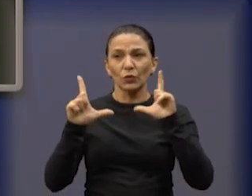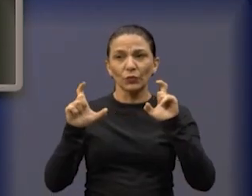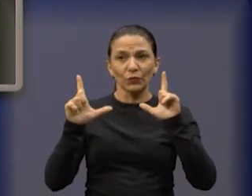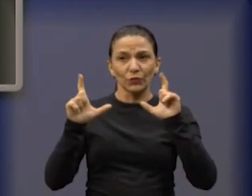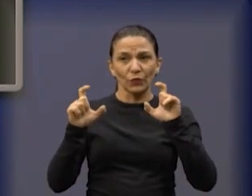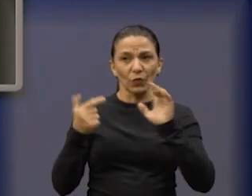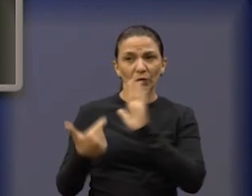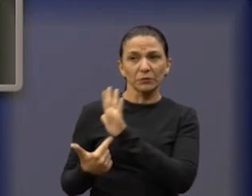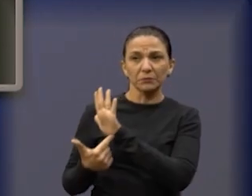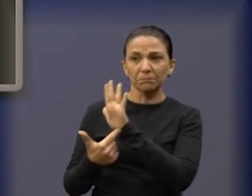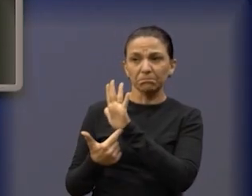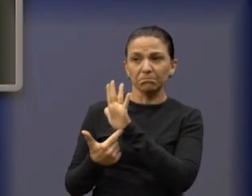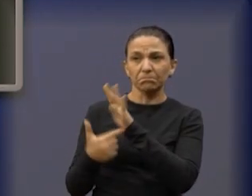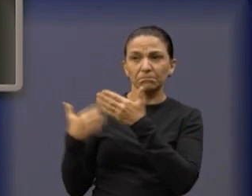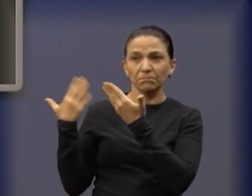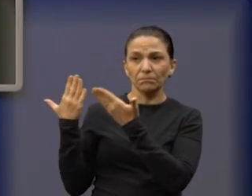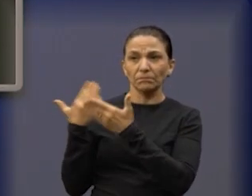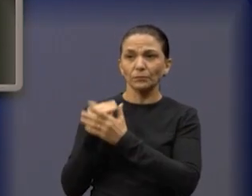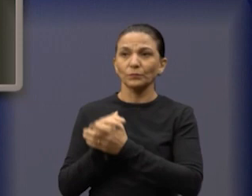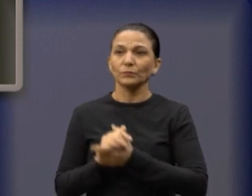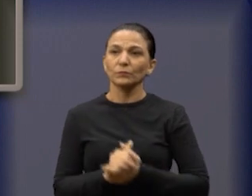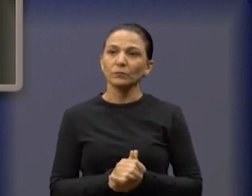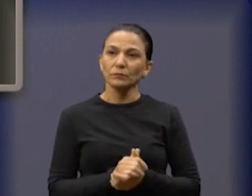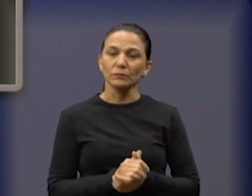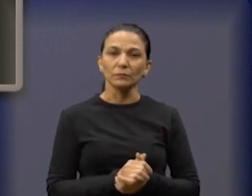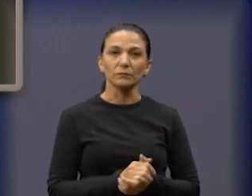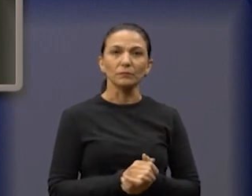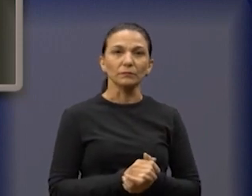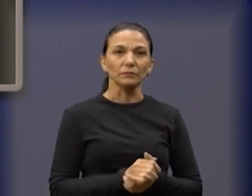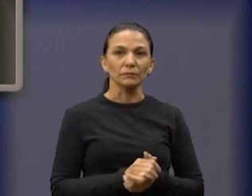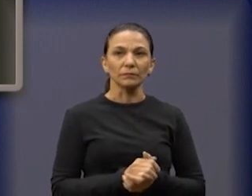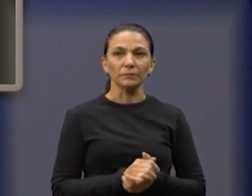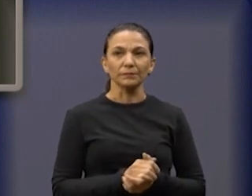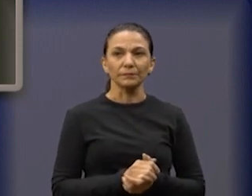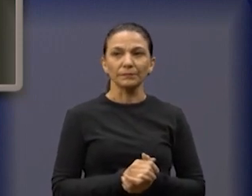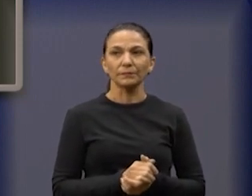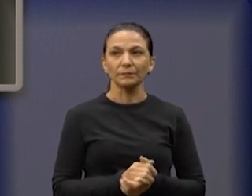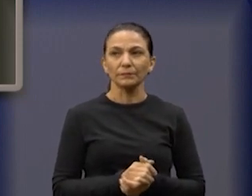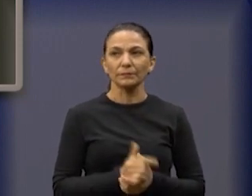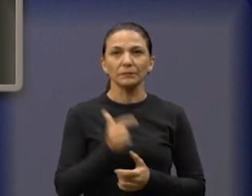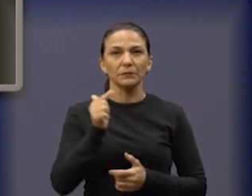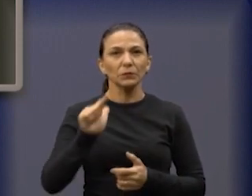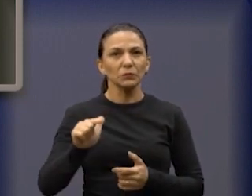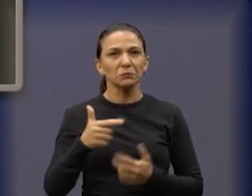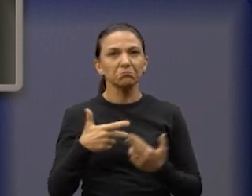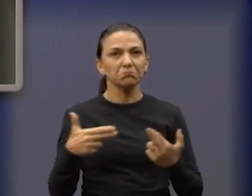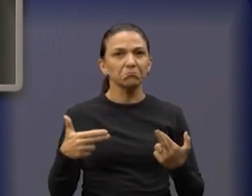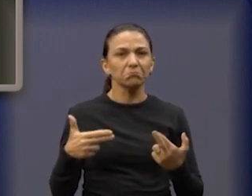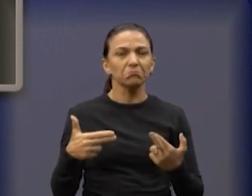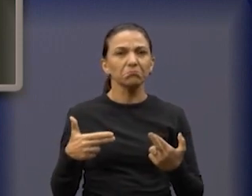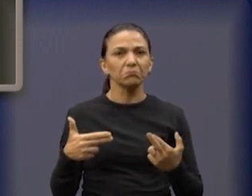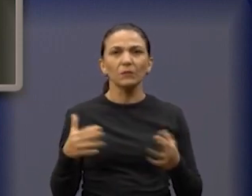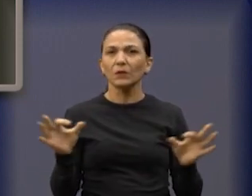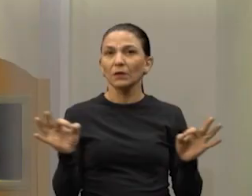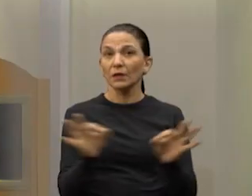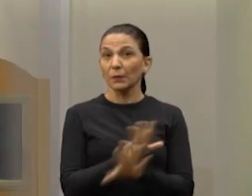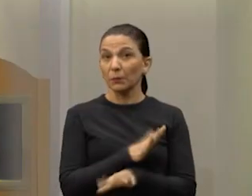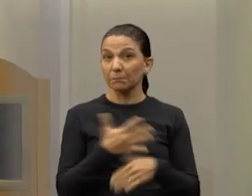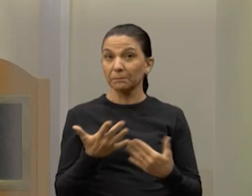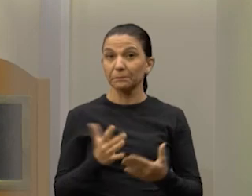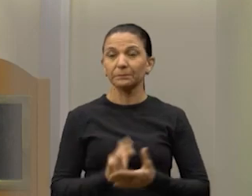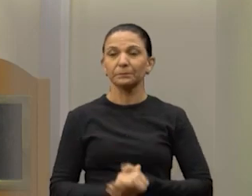da ponte, todo mundo sabe dessa ponte aí já. Mas enfim, tem mais alguma coisa aí? Acabou? Ai, que benção, Rambai.